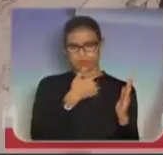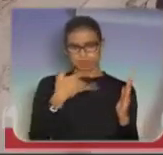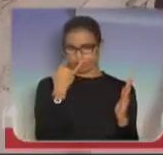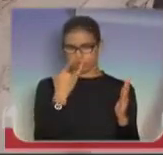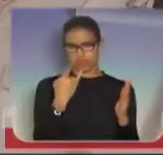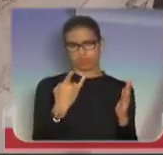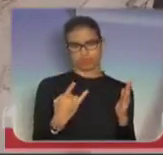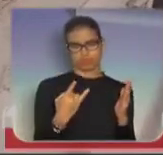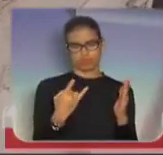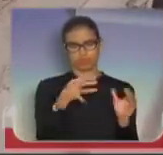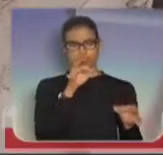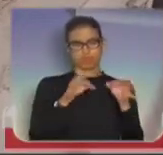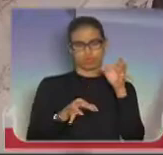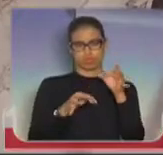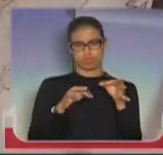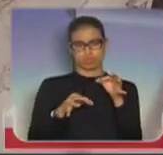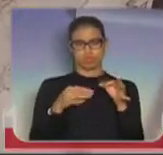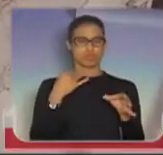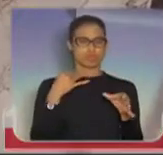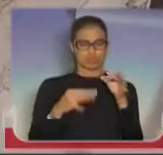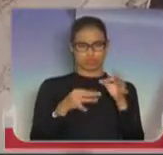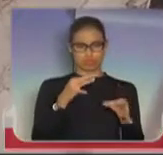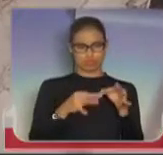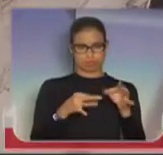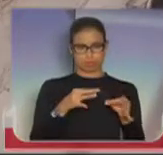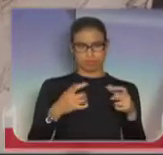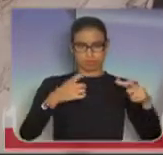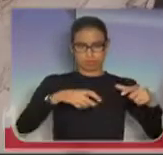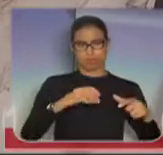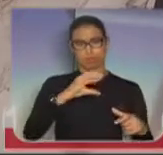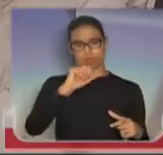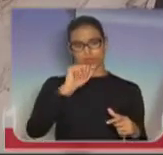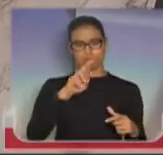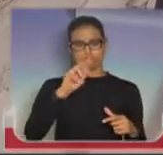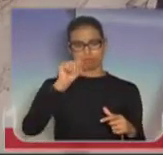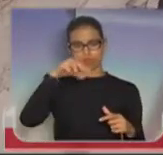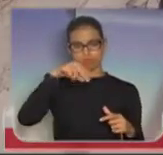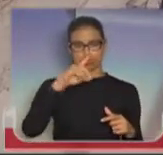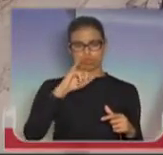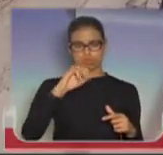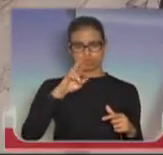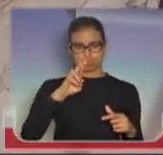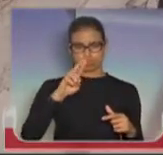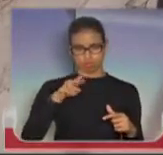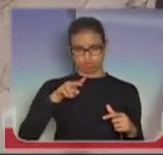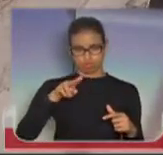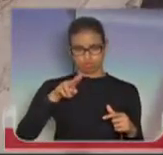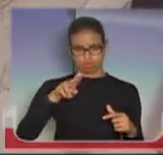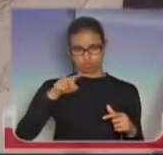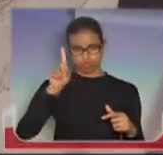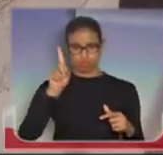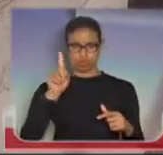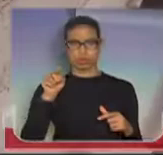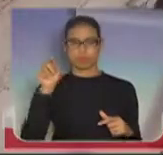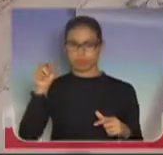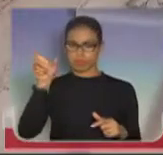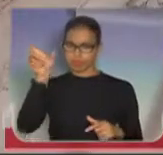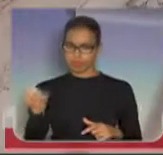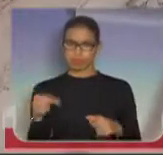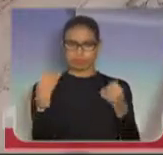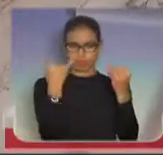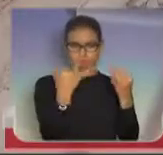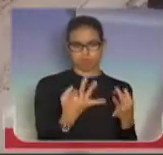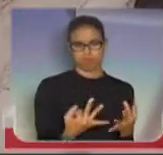julgamento do Carandiru. E o major Olímpio que foi muito próprio, quando ele se apega forte aqui na parte legal,